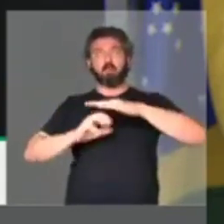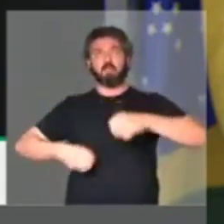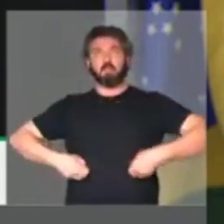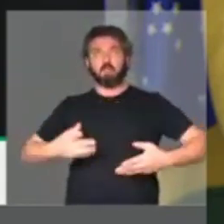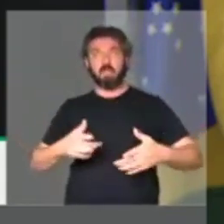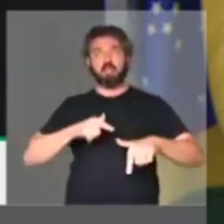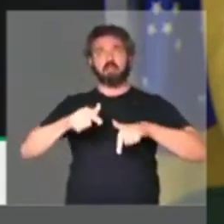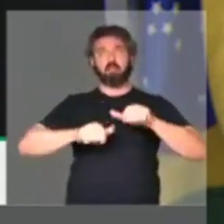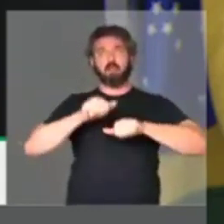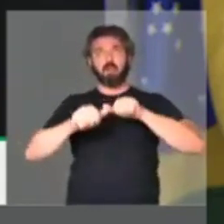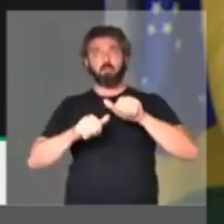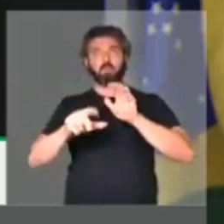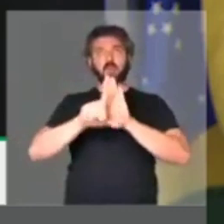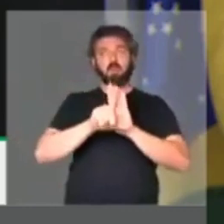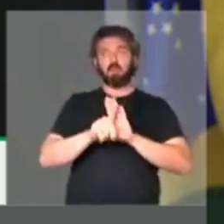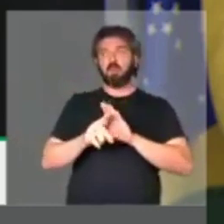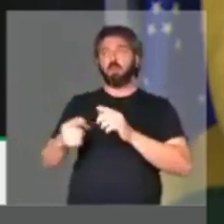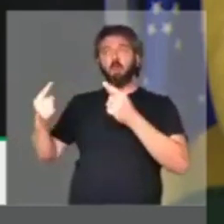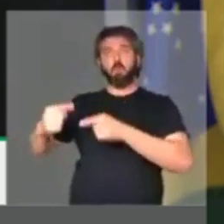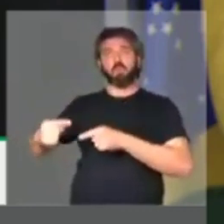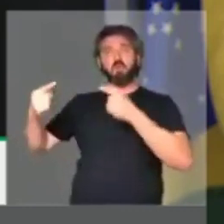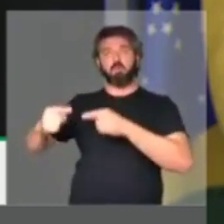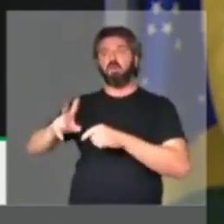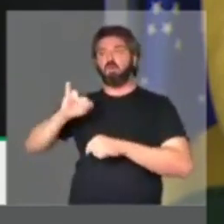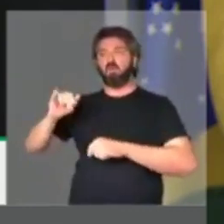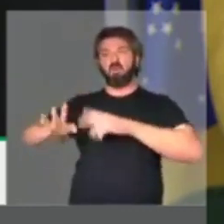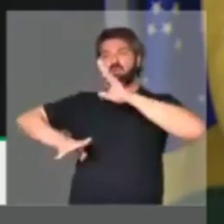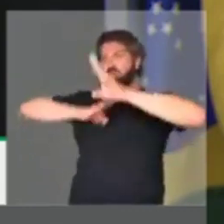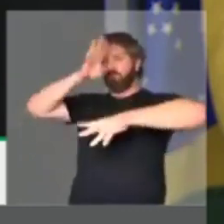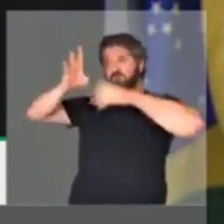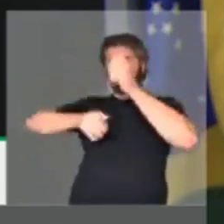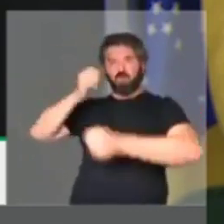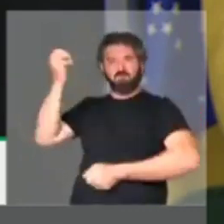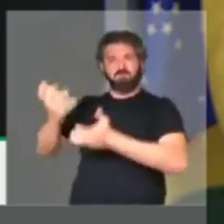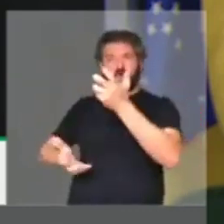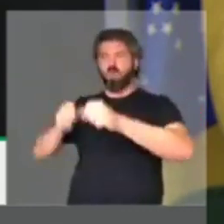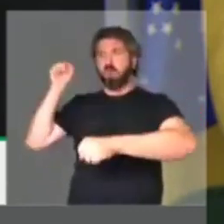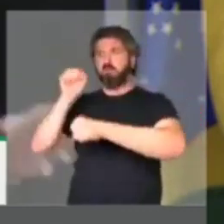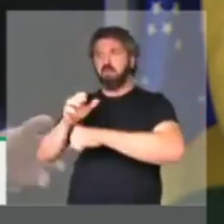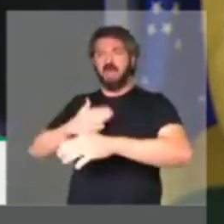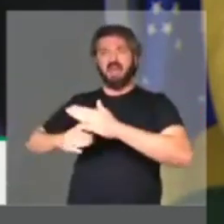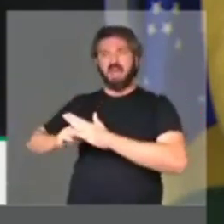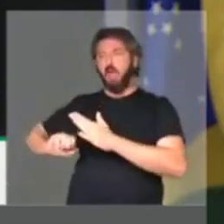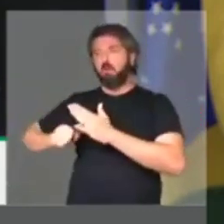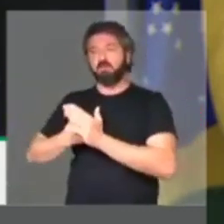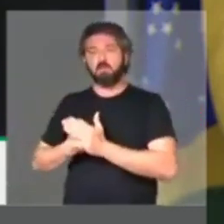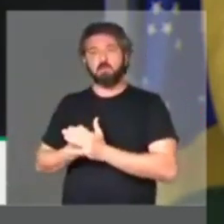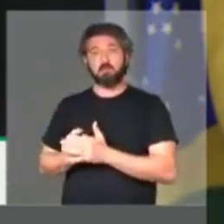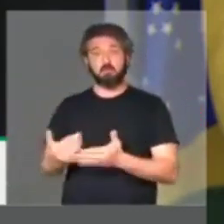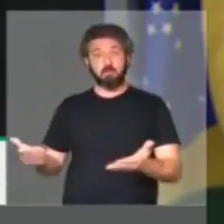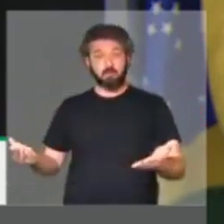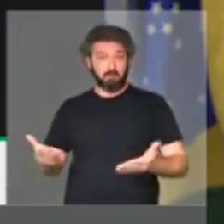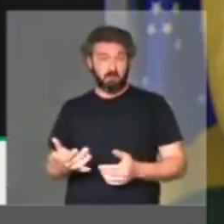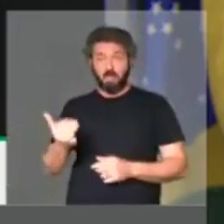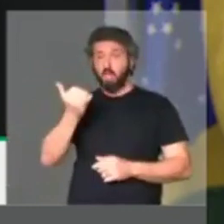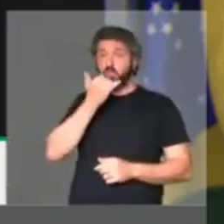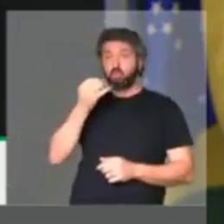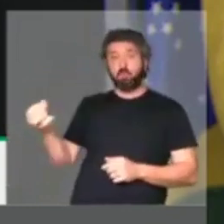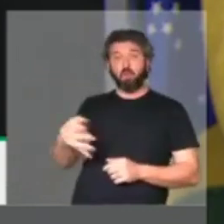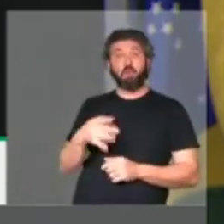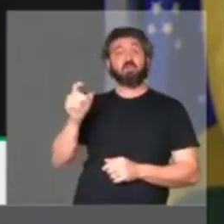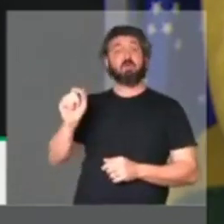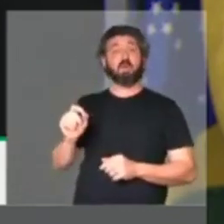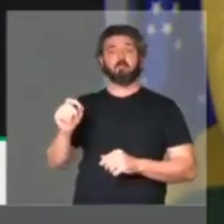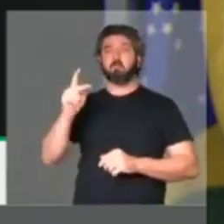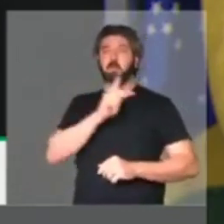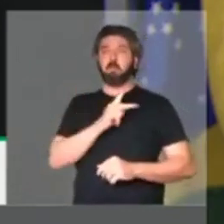reforma trabalhista, em todos os momentos que a oposição disse que ia tocar o fogo, que ia paralisar, que ia obstruir. Agora a nova desculpa é